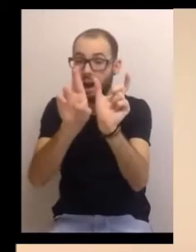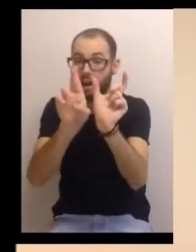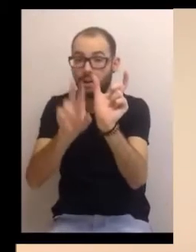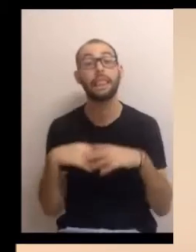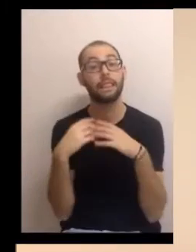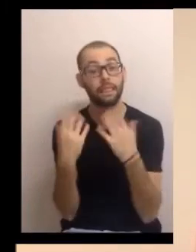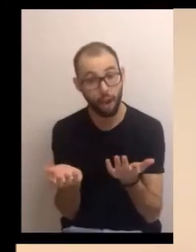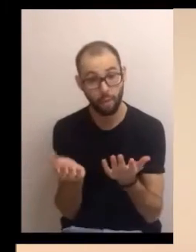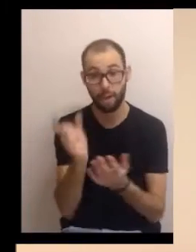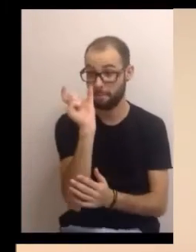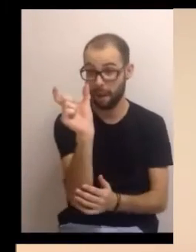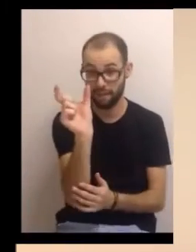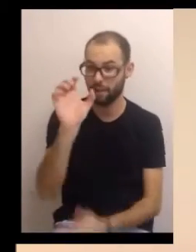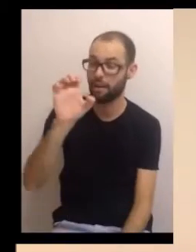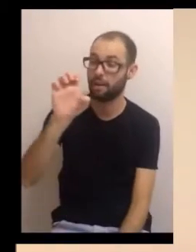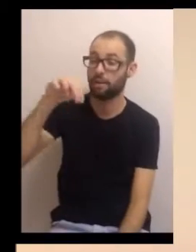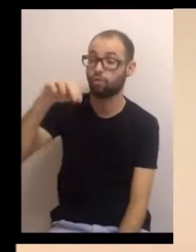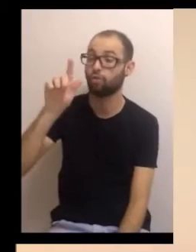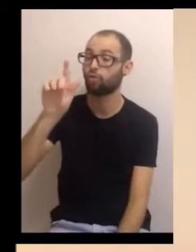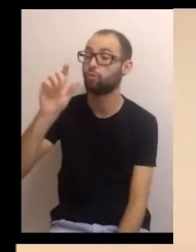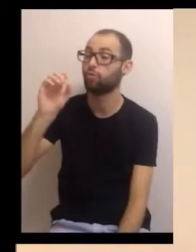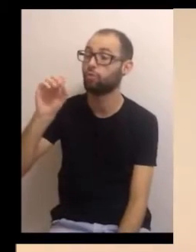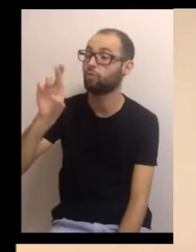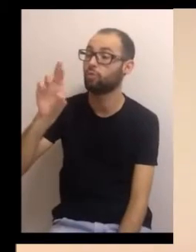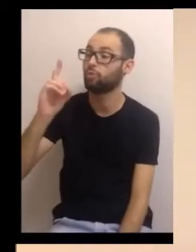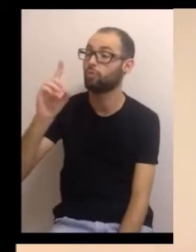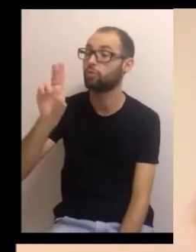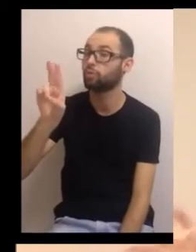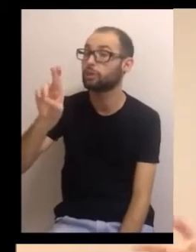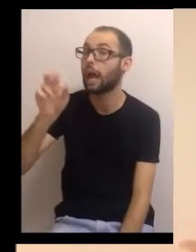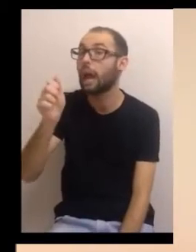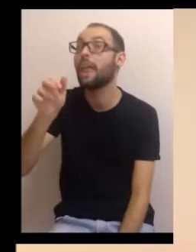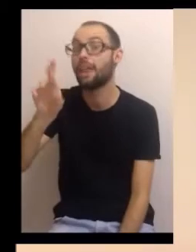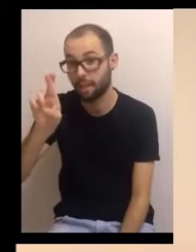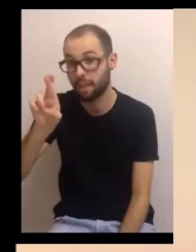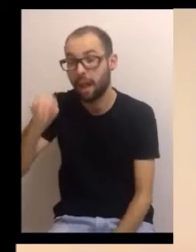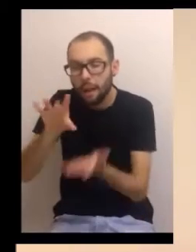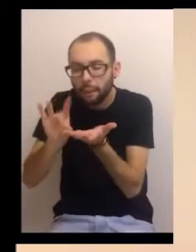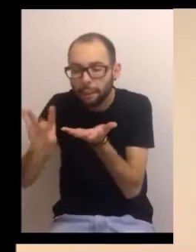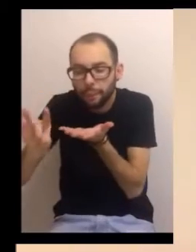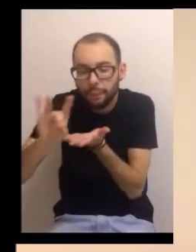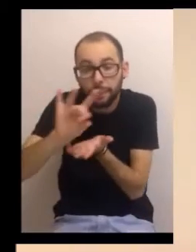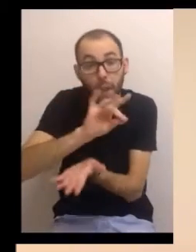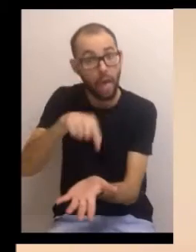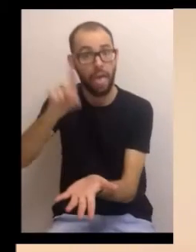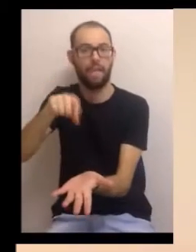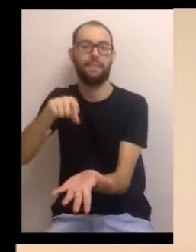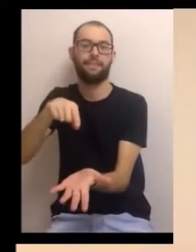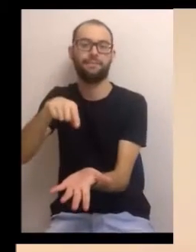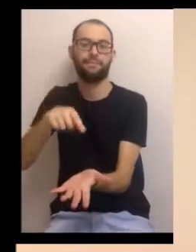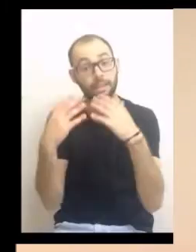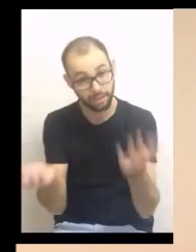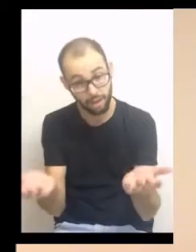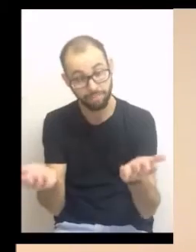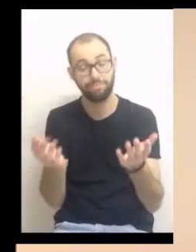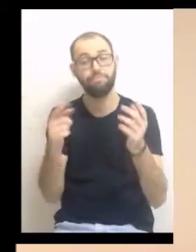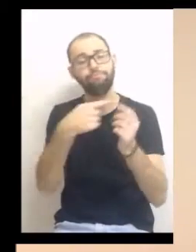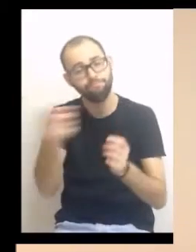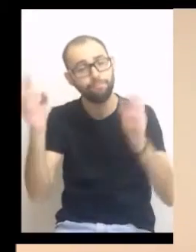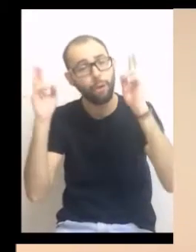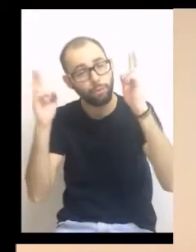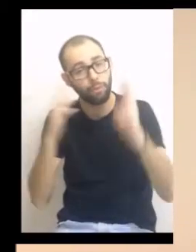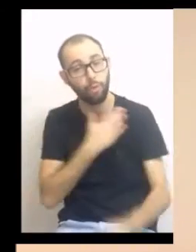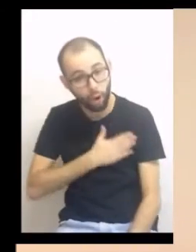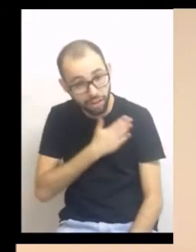adição do sufixo ar e do prefixo em. Engordurar. É isso, pessoal. Espero que vocês tenham gostado. Se gostaram, cliquem aqui no